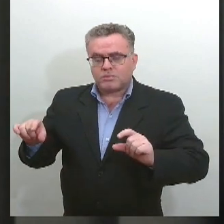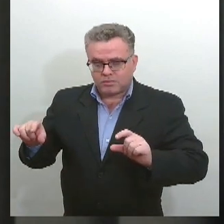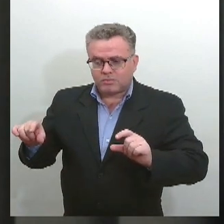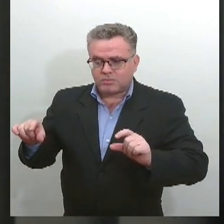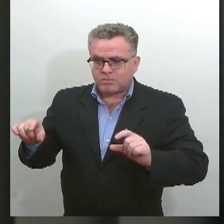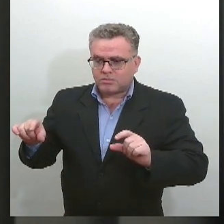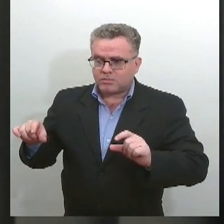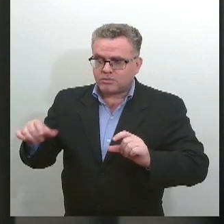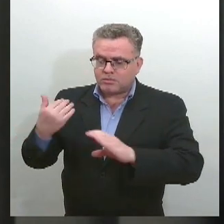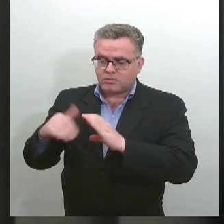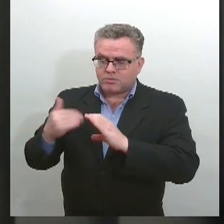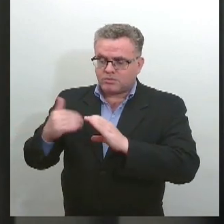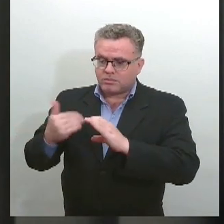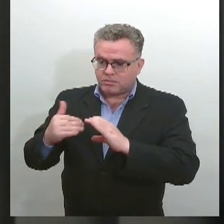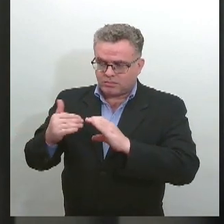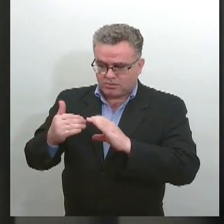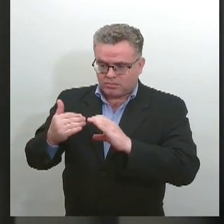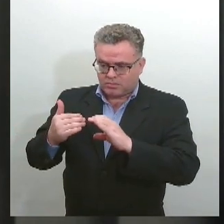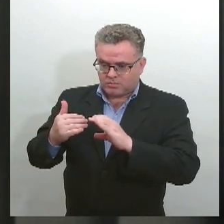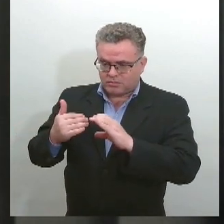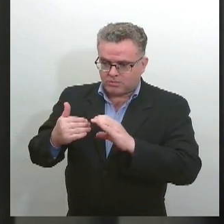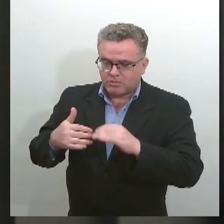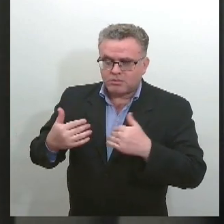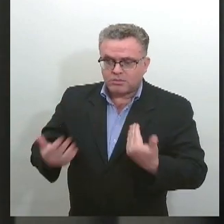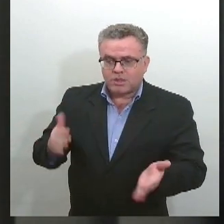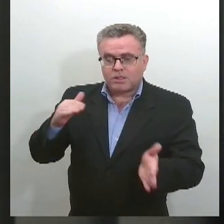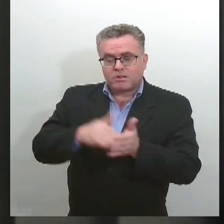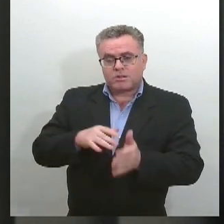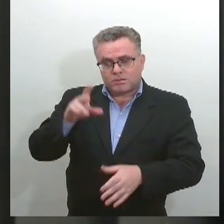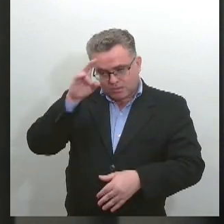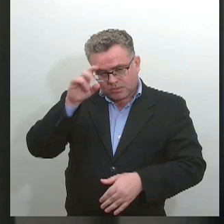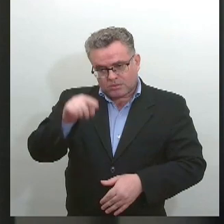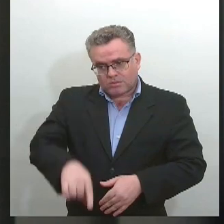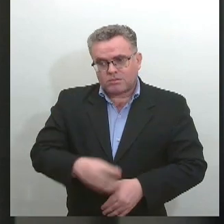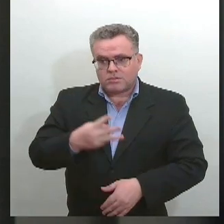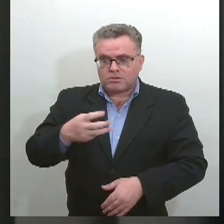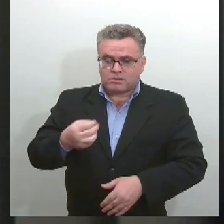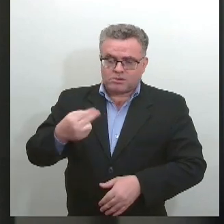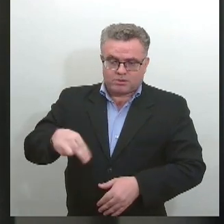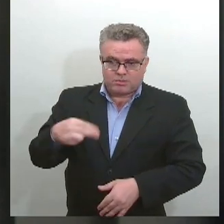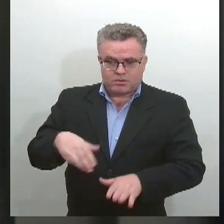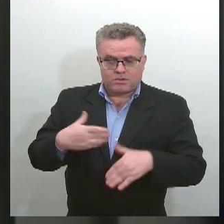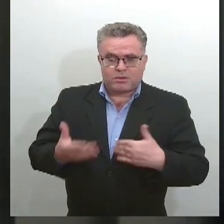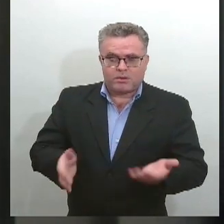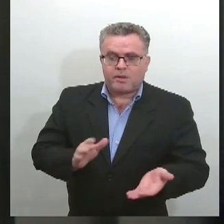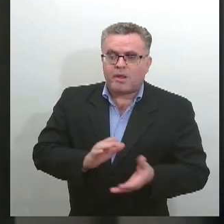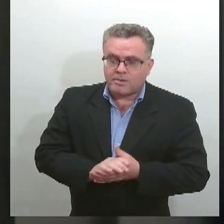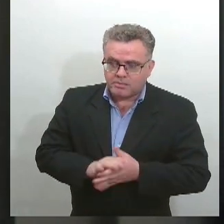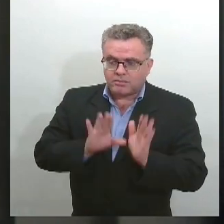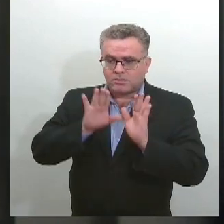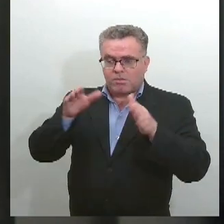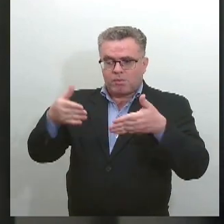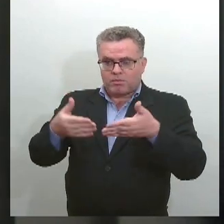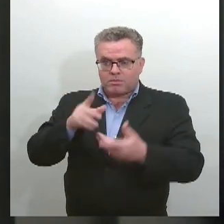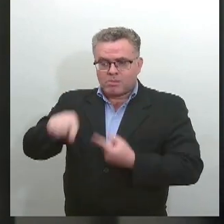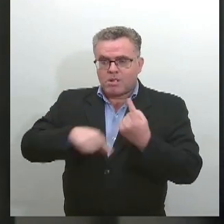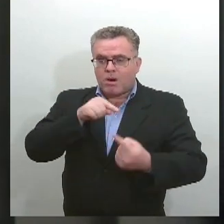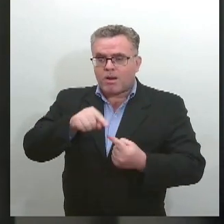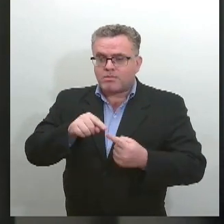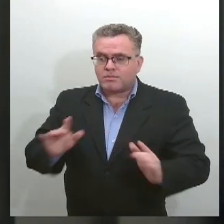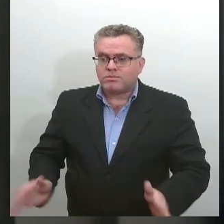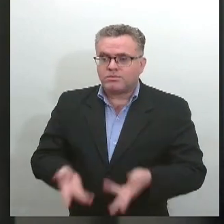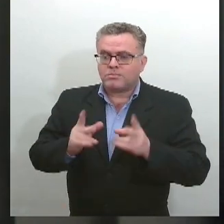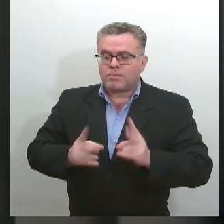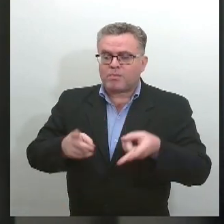.br até esta quinta-feira, dia 30 de novembro. O fórum tem como objetivo engajamento na campanha 16